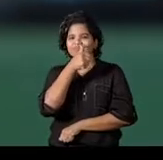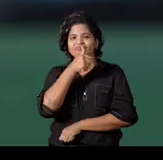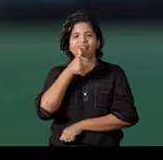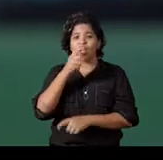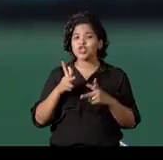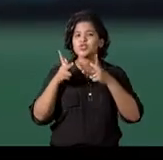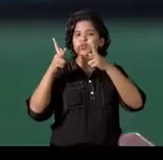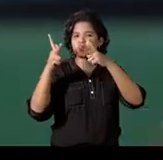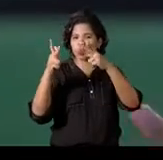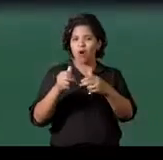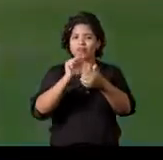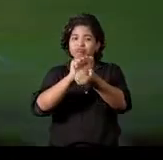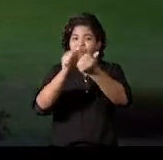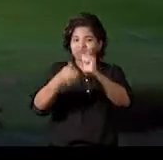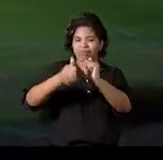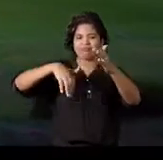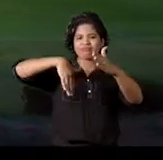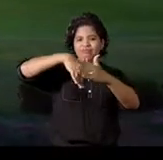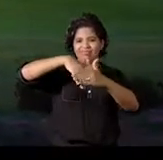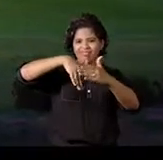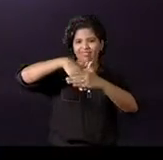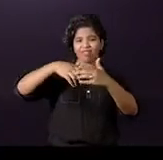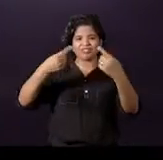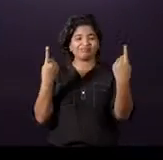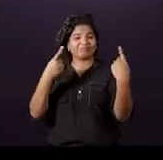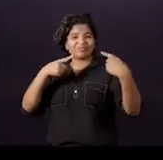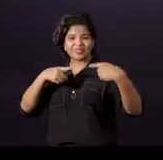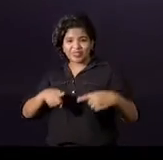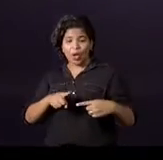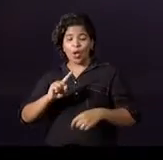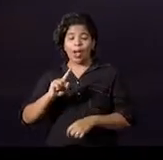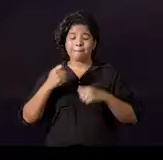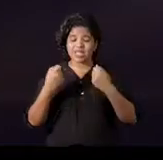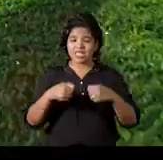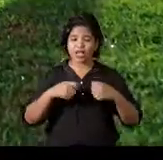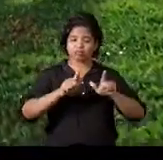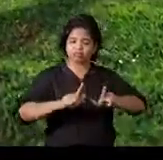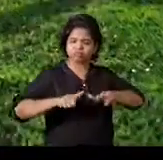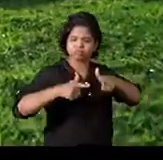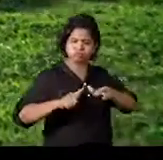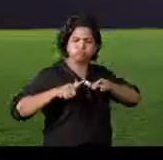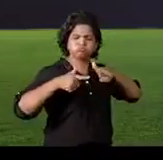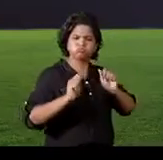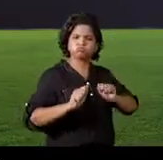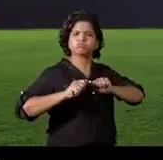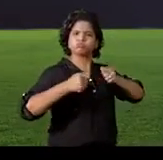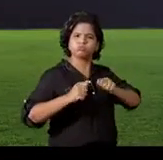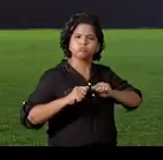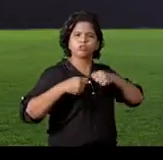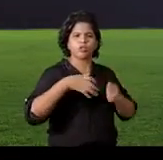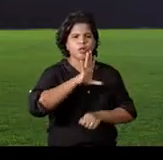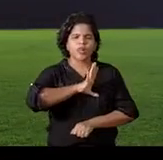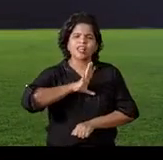Imagine que nós estamos numa partida decisiva. A nossa defesa com toda garra está fazendo tudo o que pode